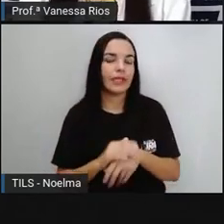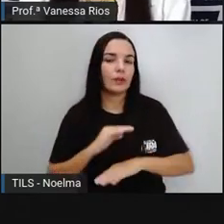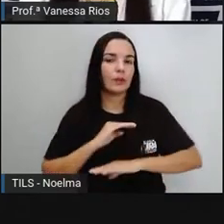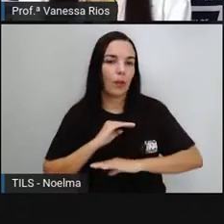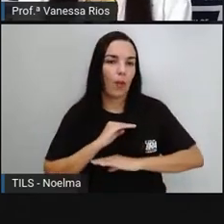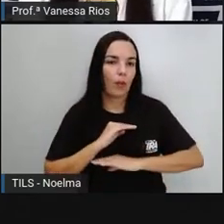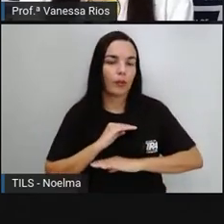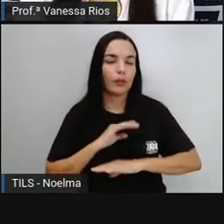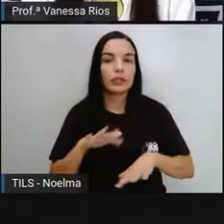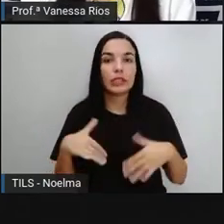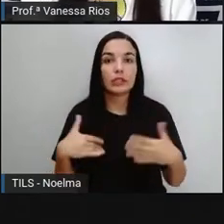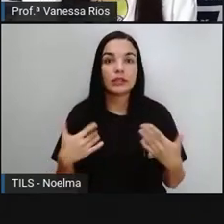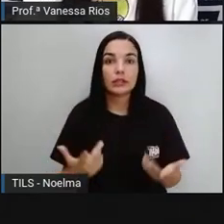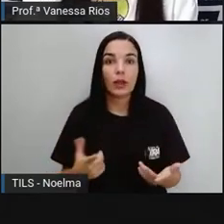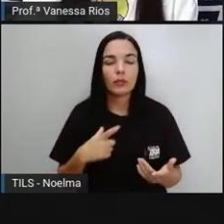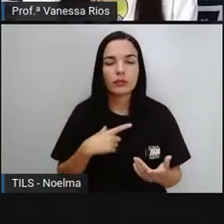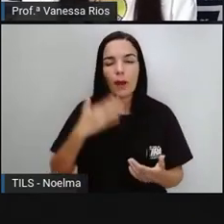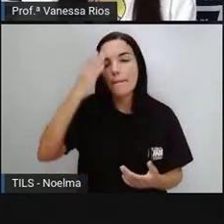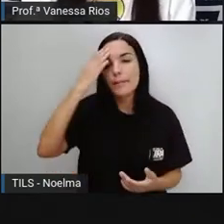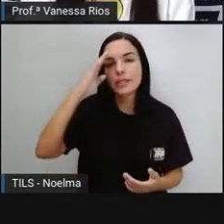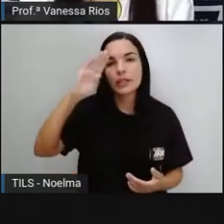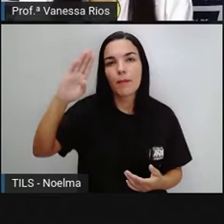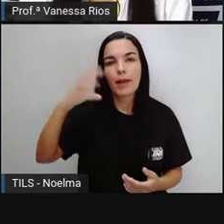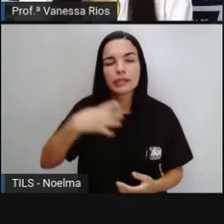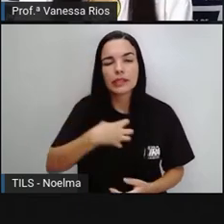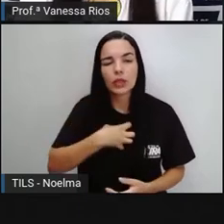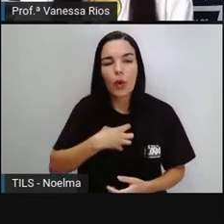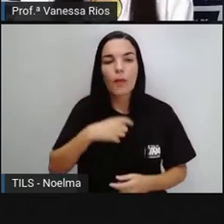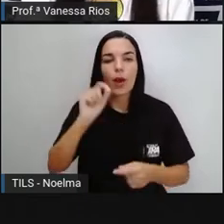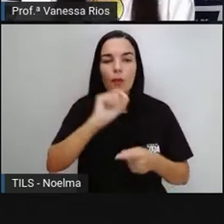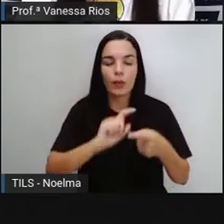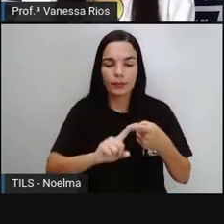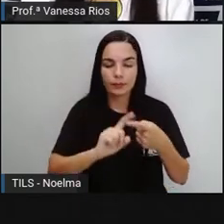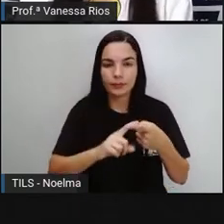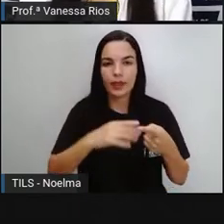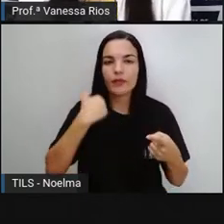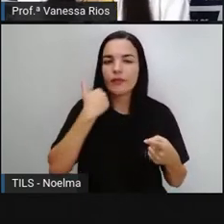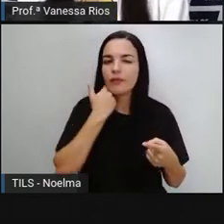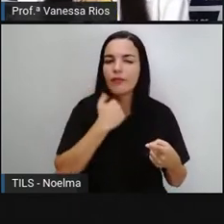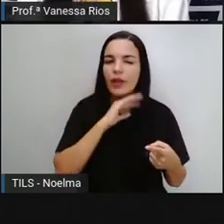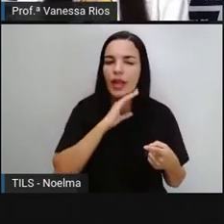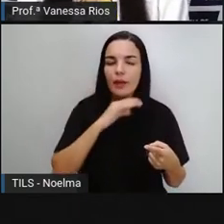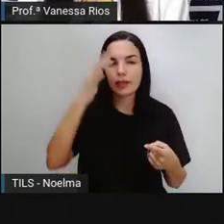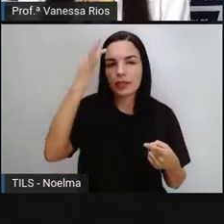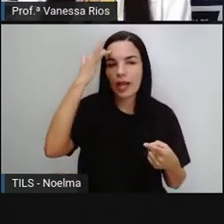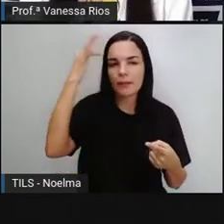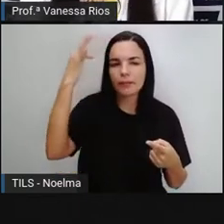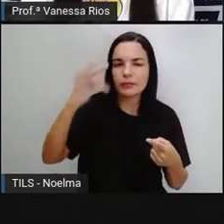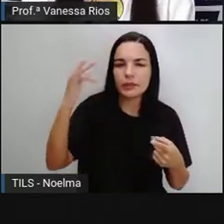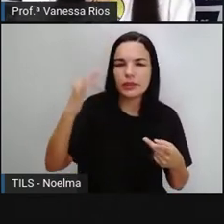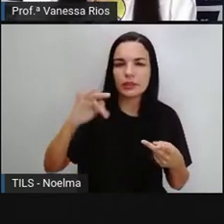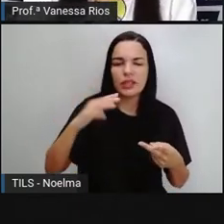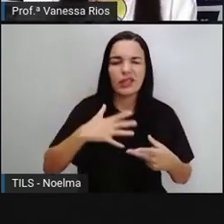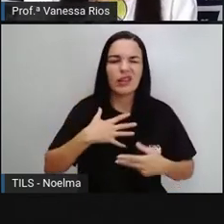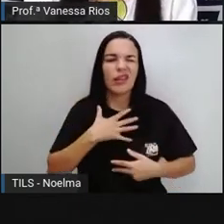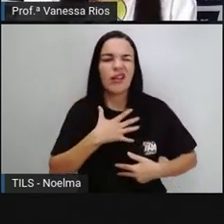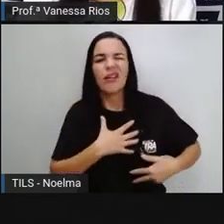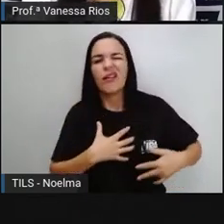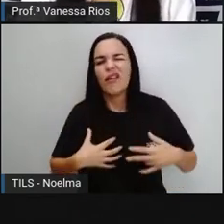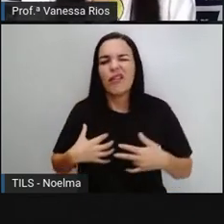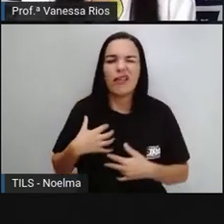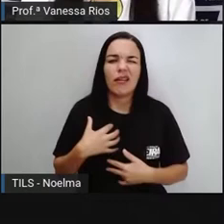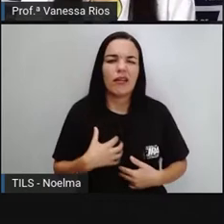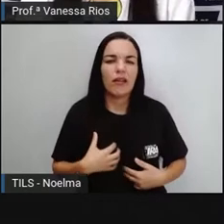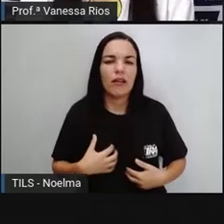nosso corpo. E aí entre os principais sintomas estão a febre, dor de cabeça, mal-estar geral,